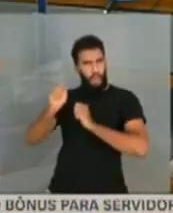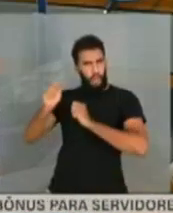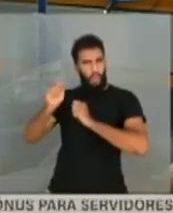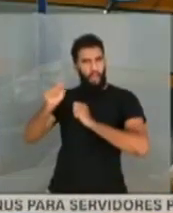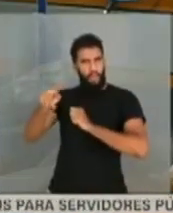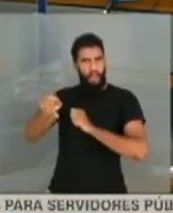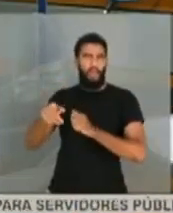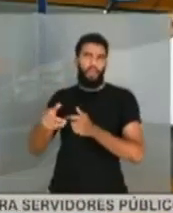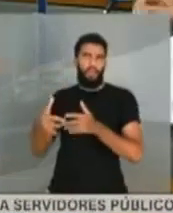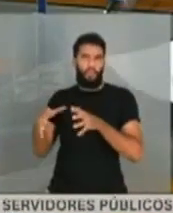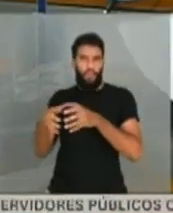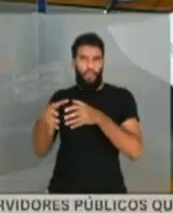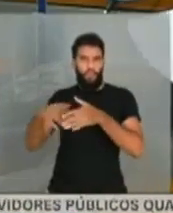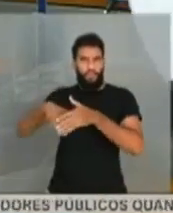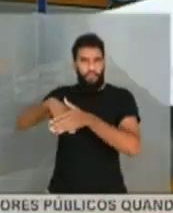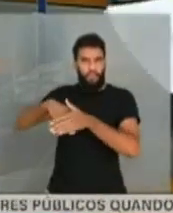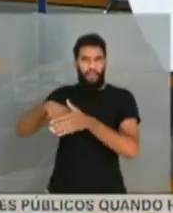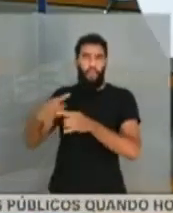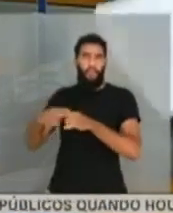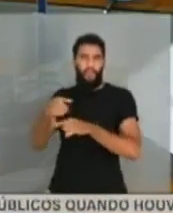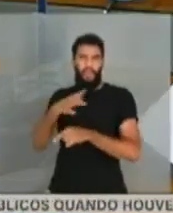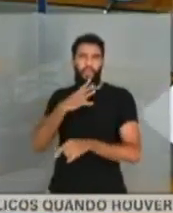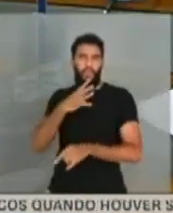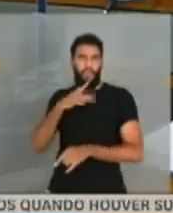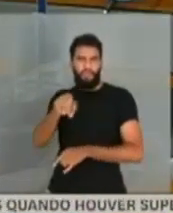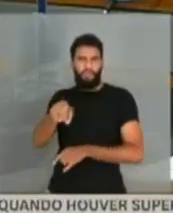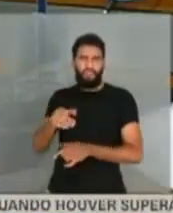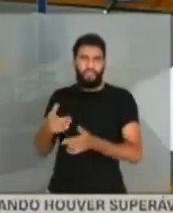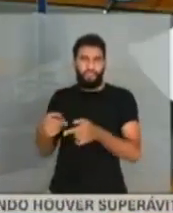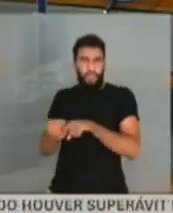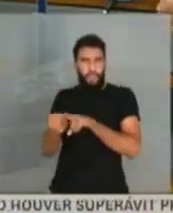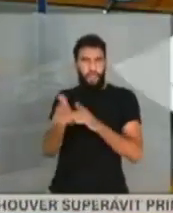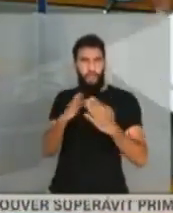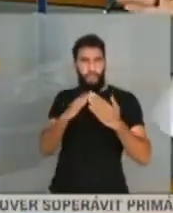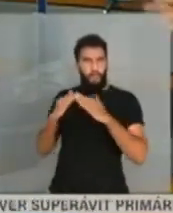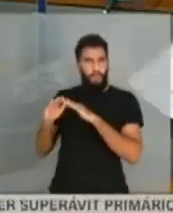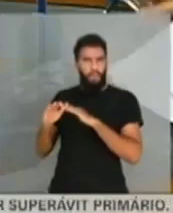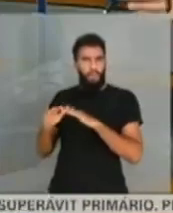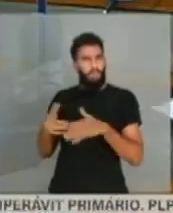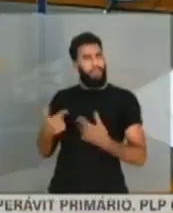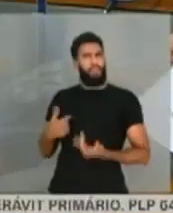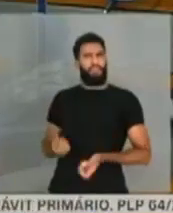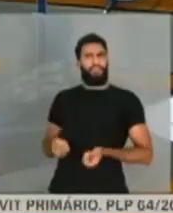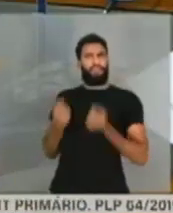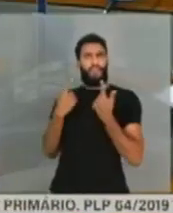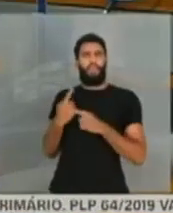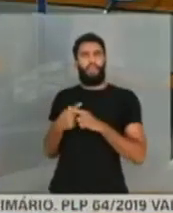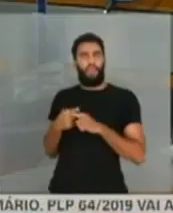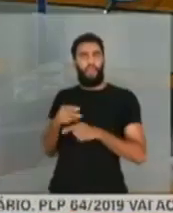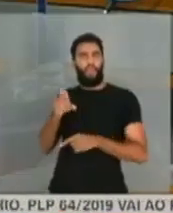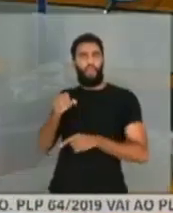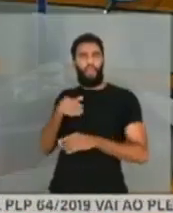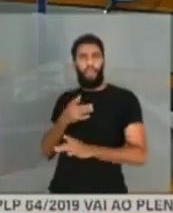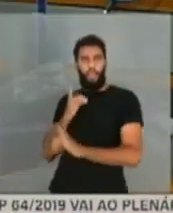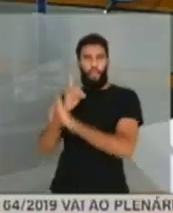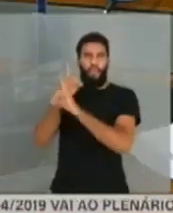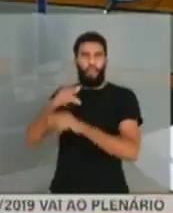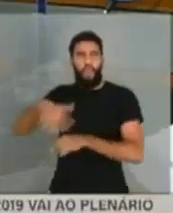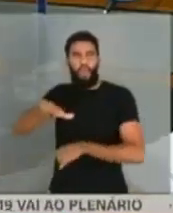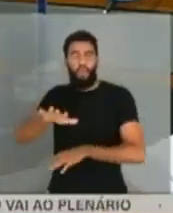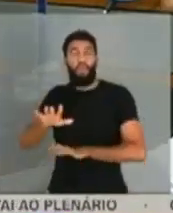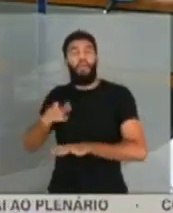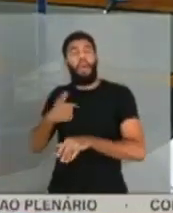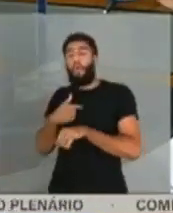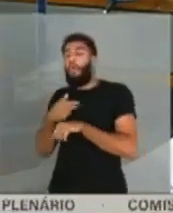Recreativo Clube, que são os clubes do bar... A minha maior iluminata do Barroso é meu vizinho. Eu me admiro, não está esbarrado com ele na panificadora, no dia a dia. Aí eu fui